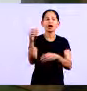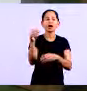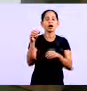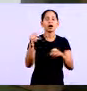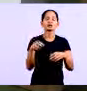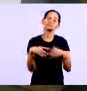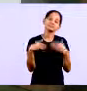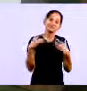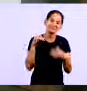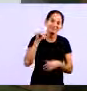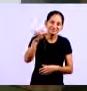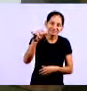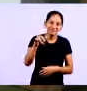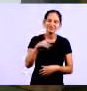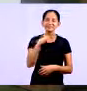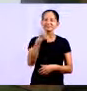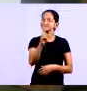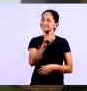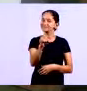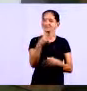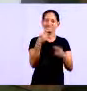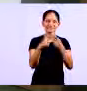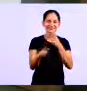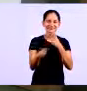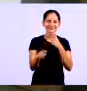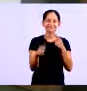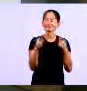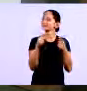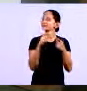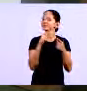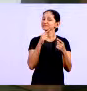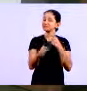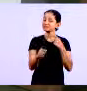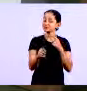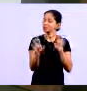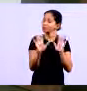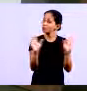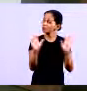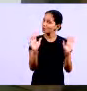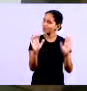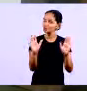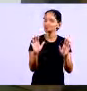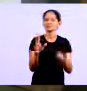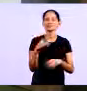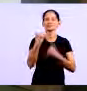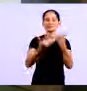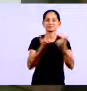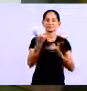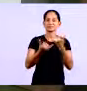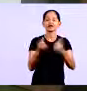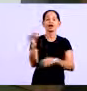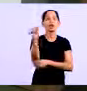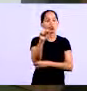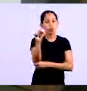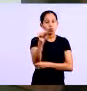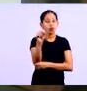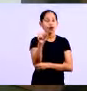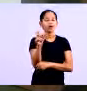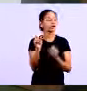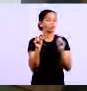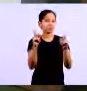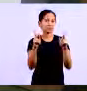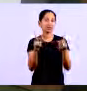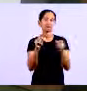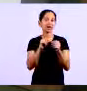um avião quem sabe um avião não está fora de moda né gente avião depois desse infelizmente que aconteceu mas assim aquilo que a loja tiver a condição de